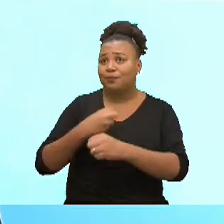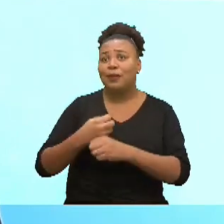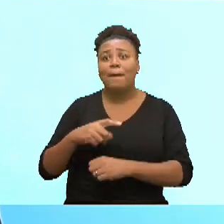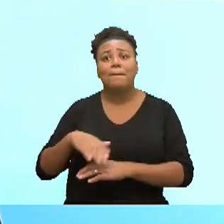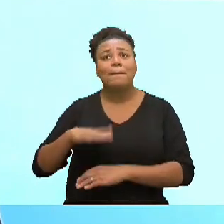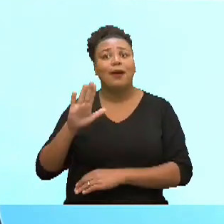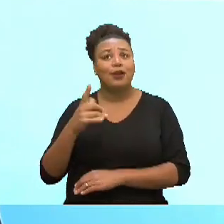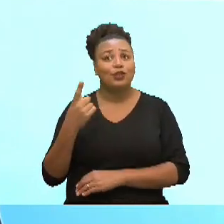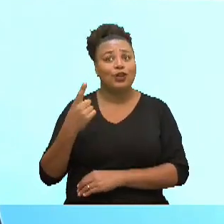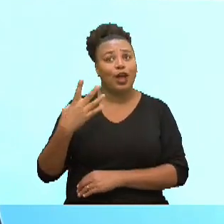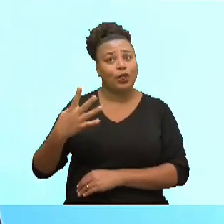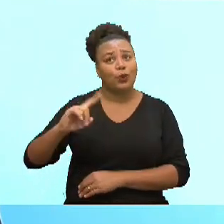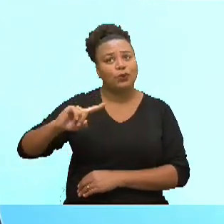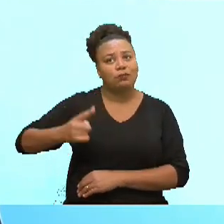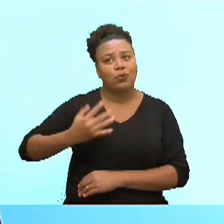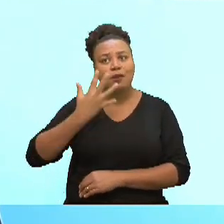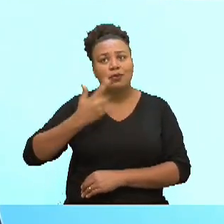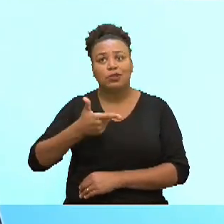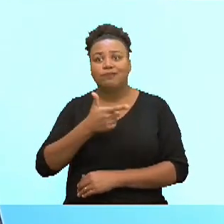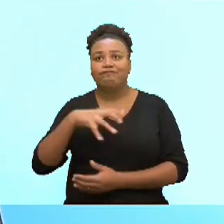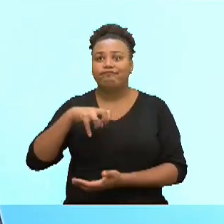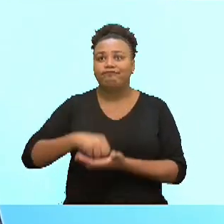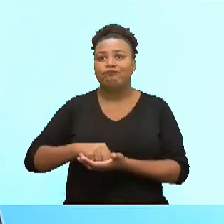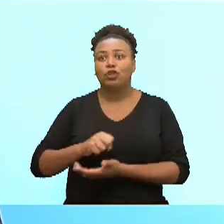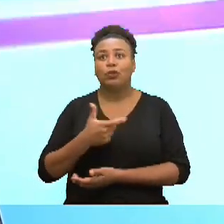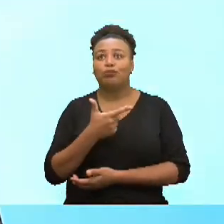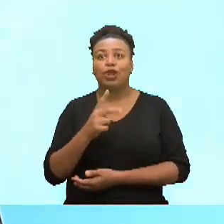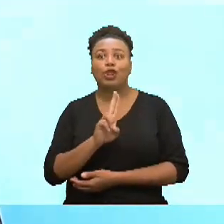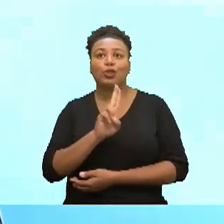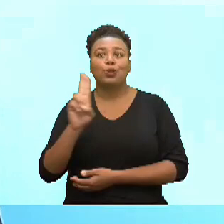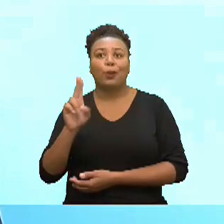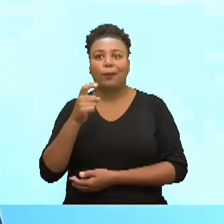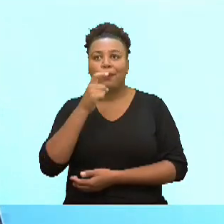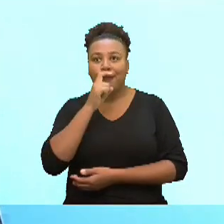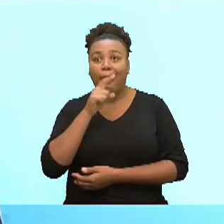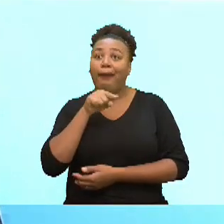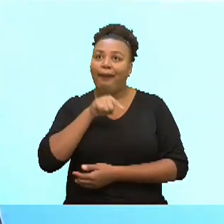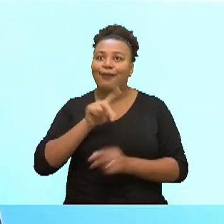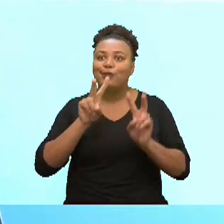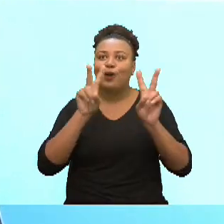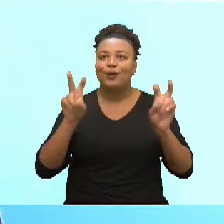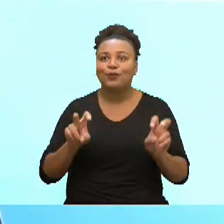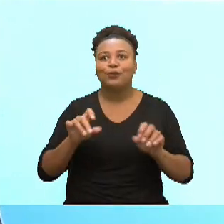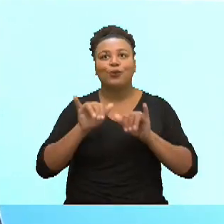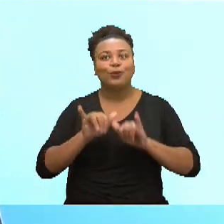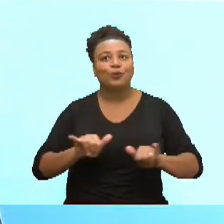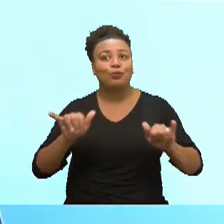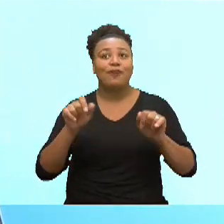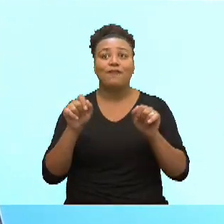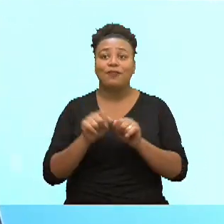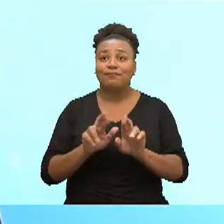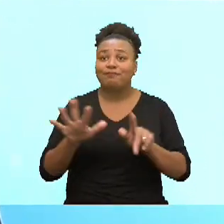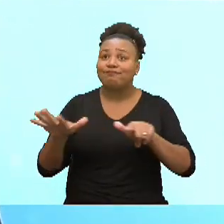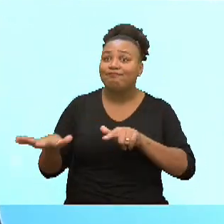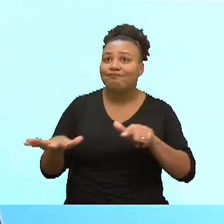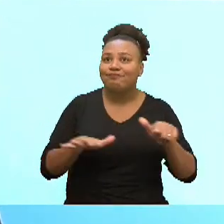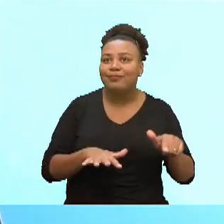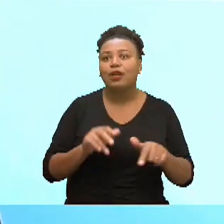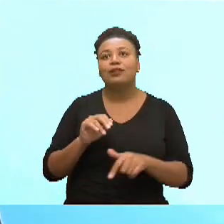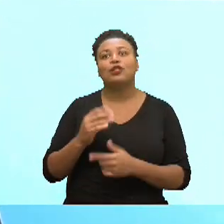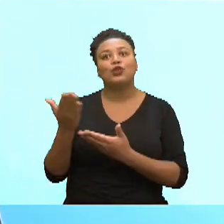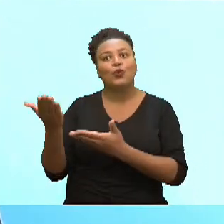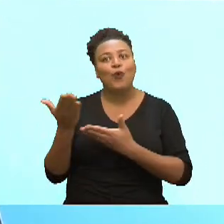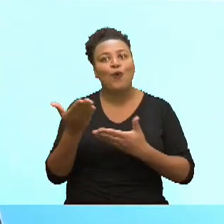crianças foram registradas sem o nome do pai. Este é o assunto do nosso Faça a Diferença desta semana e as nossas